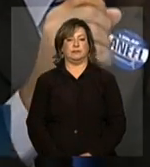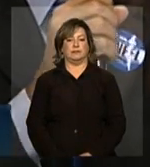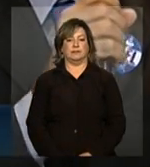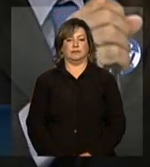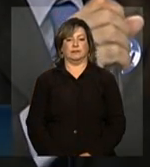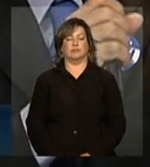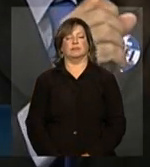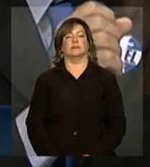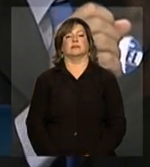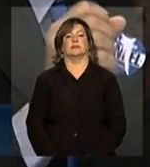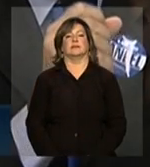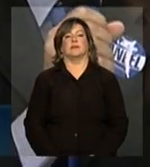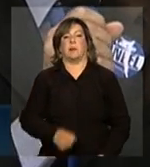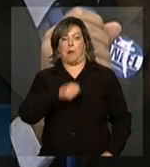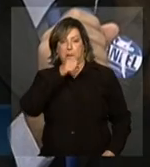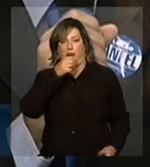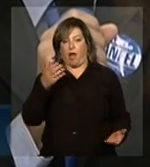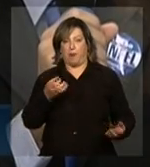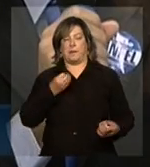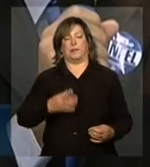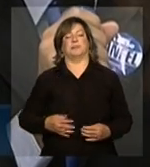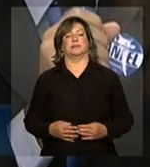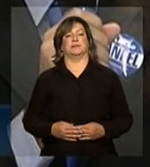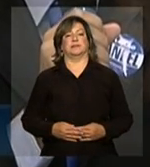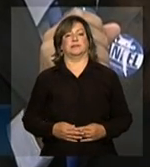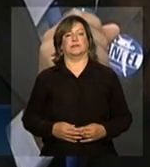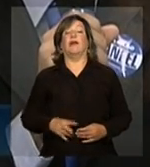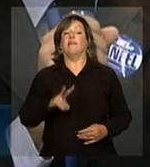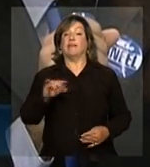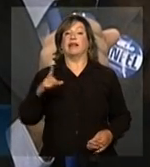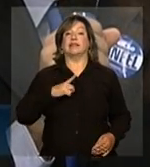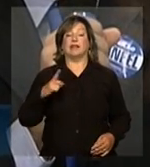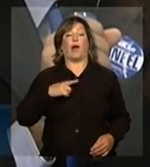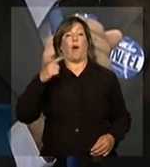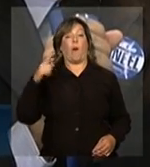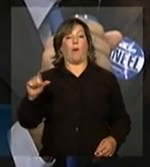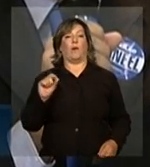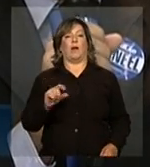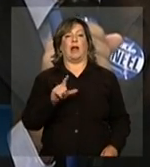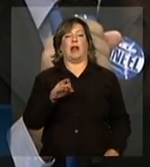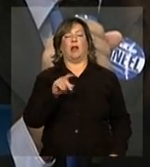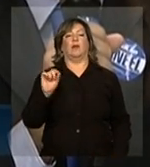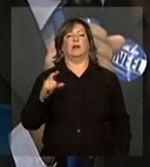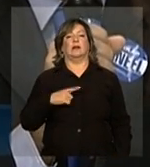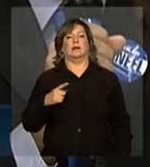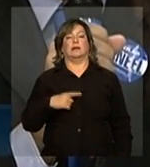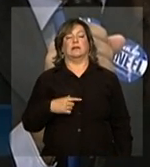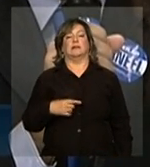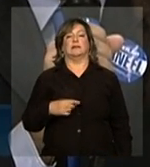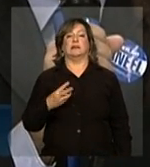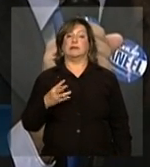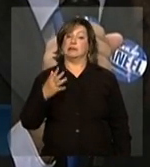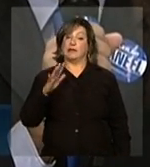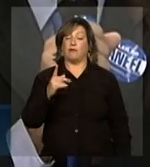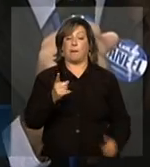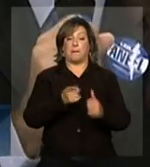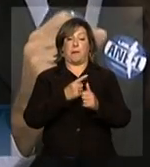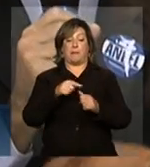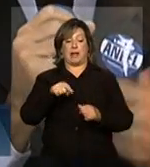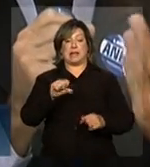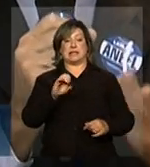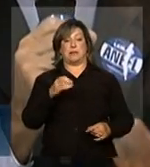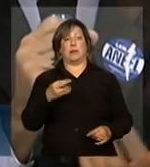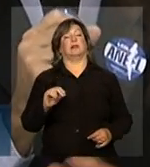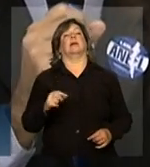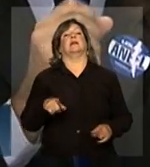Alô, agora está. Agora melhorou. Vai ter outro leilão, A-3, provavelmente, no primeiro semestre e